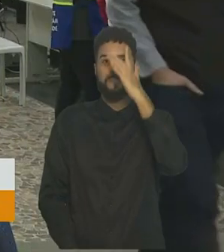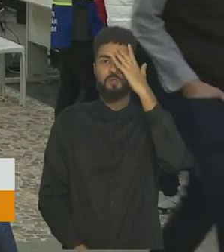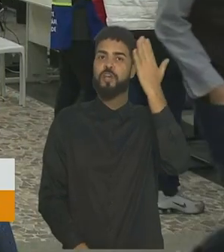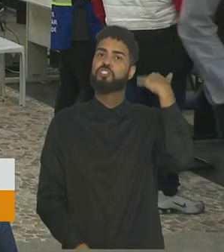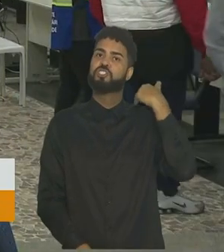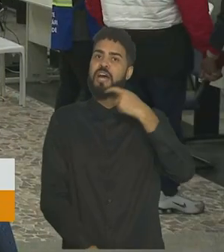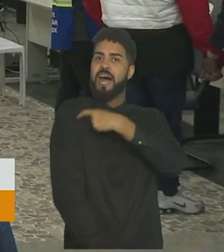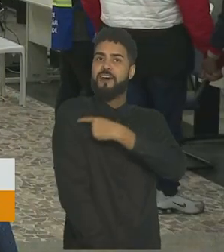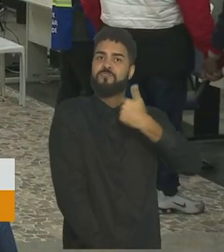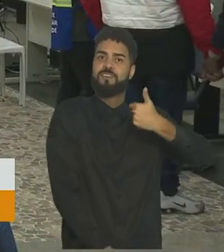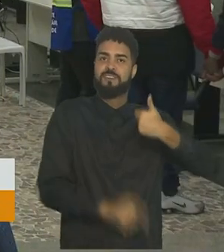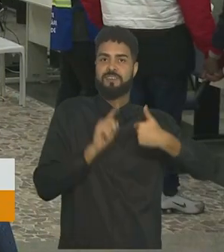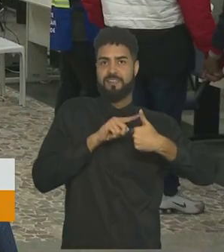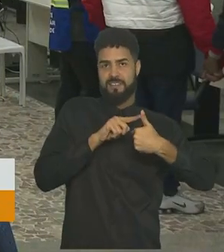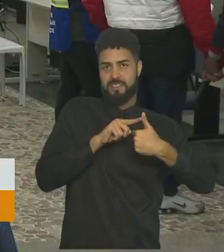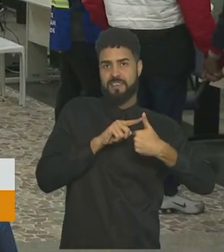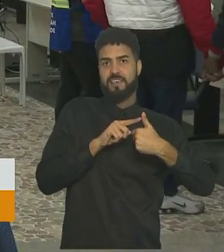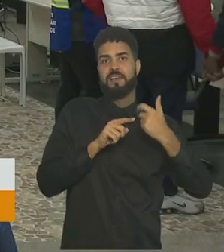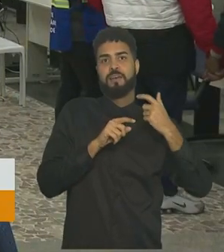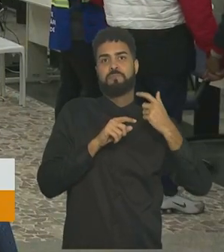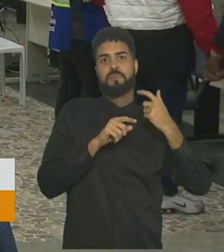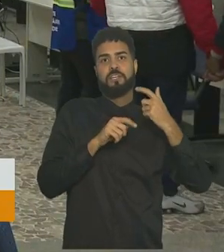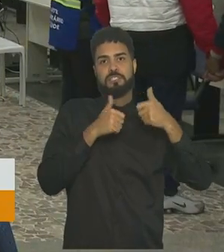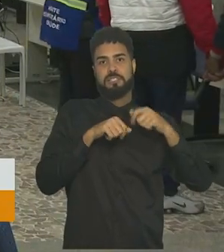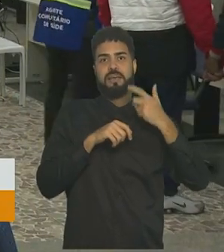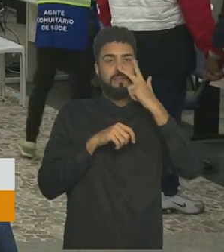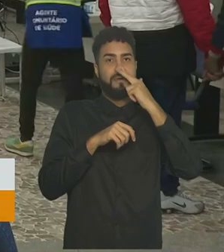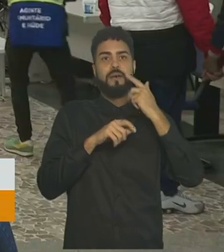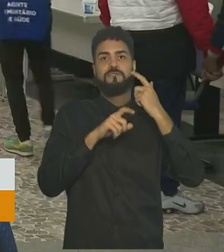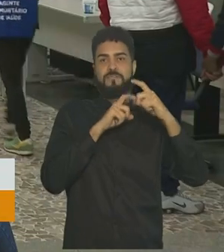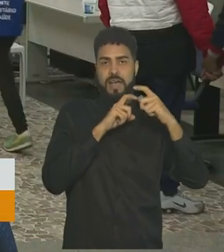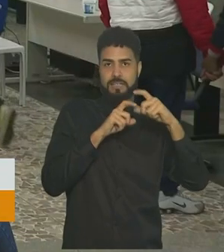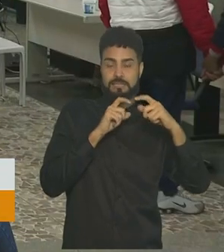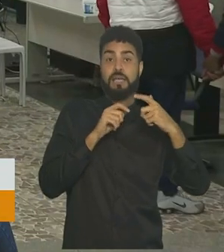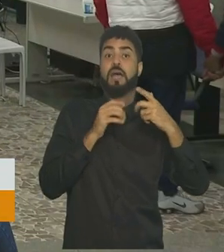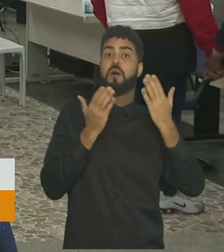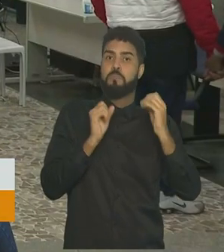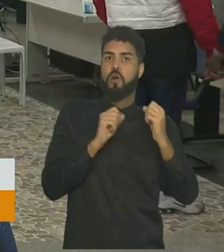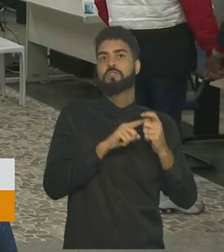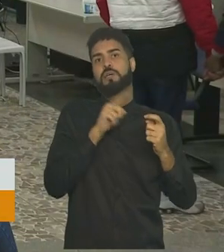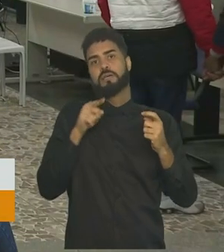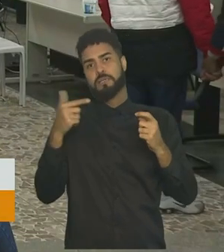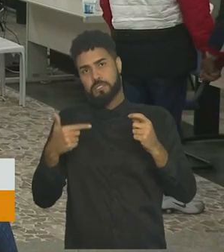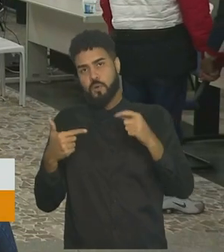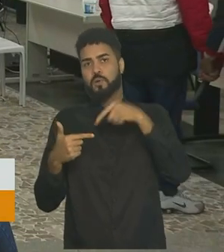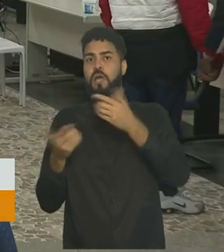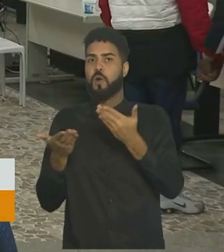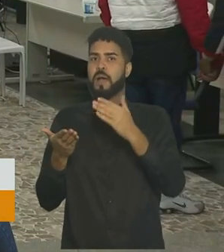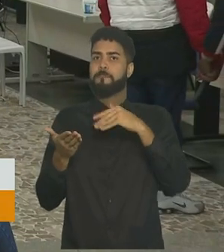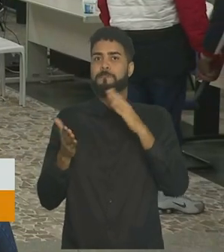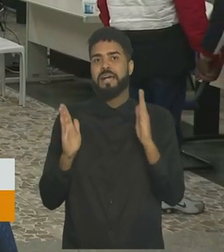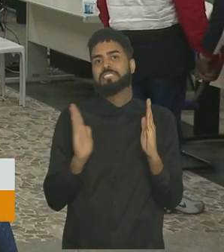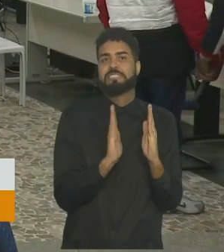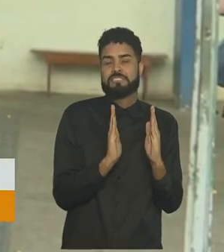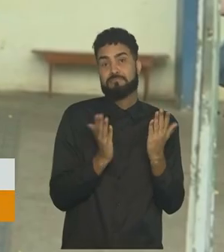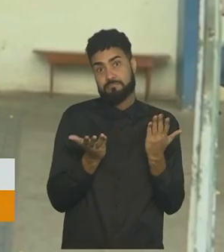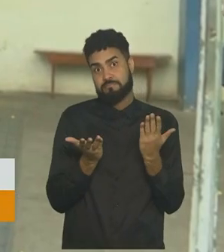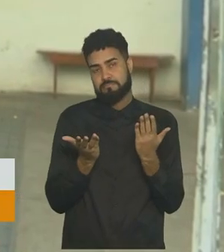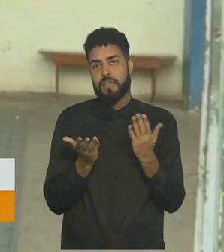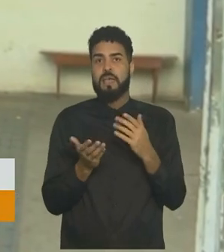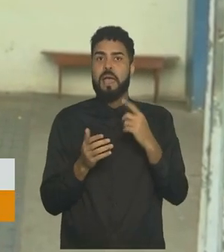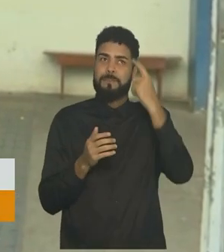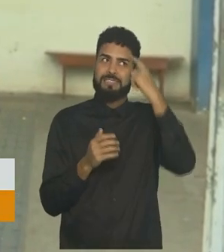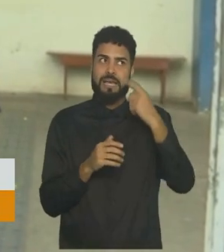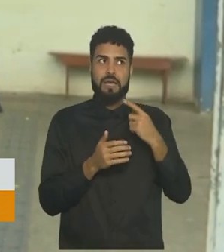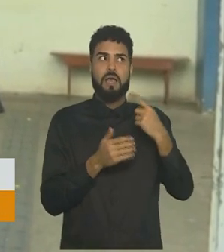tomaram a primeira dose da Pfizer e agora podem concluir o esquema vacinal mais cedo. Então, só contar 21